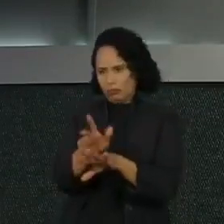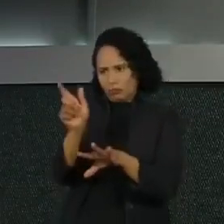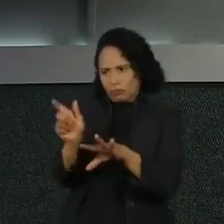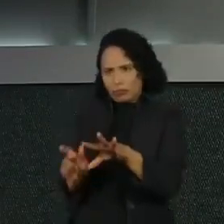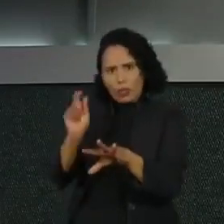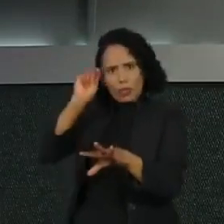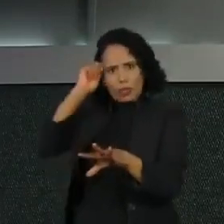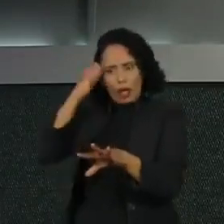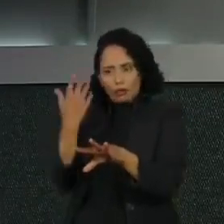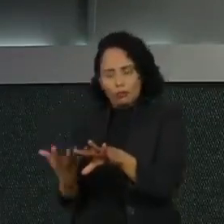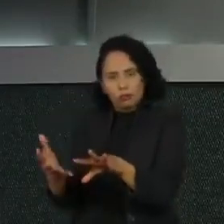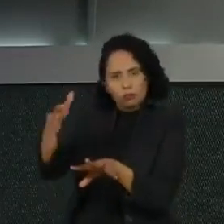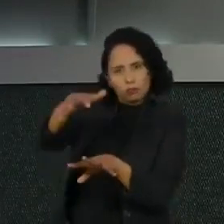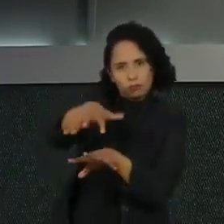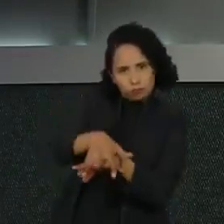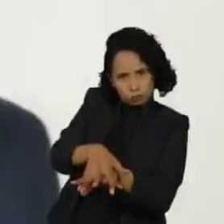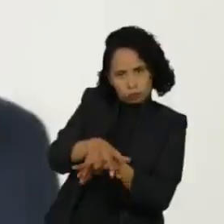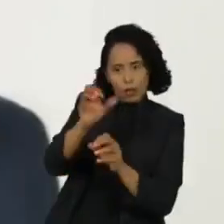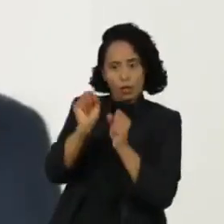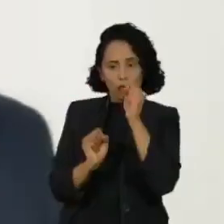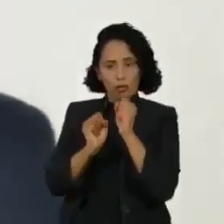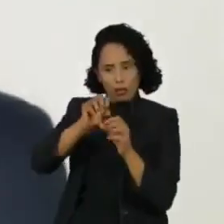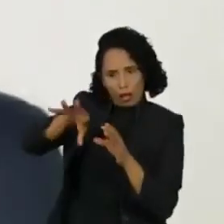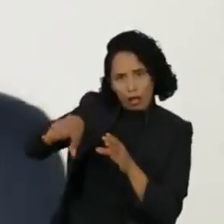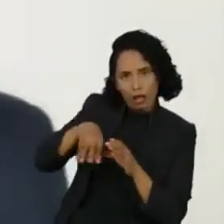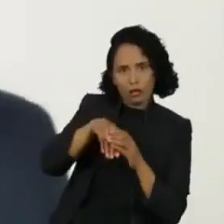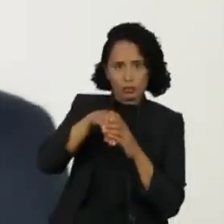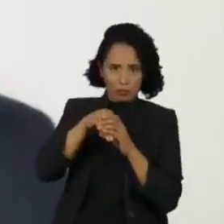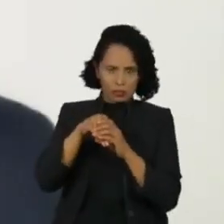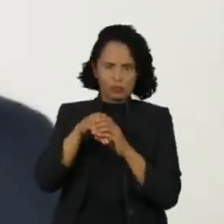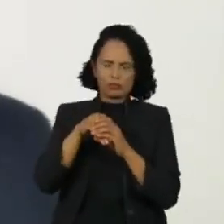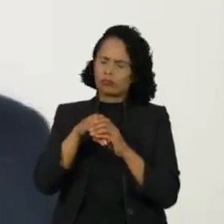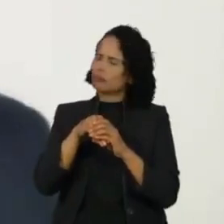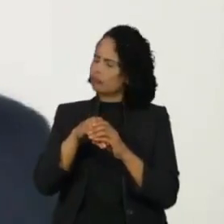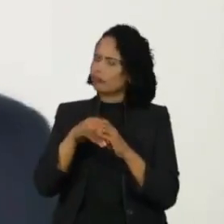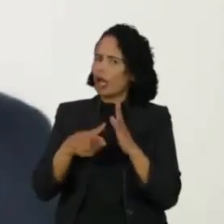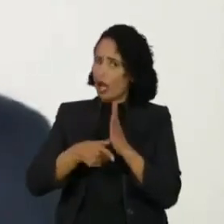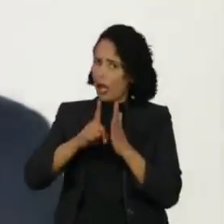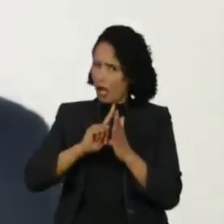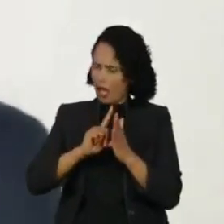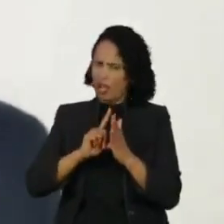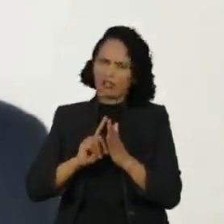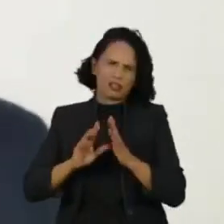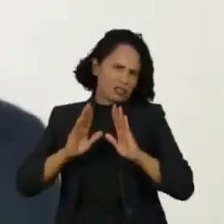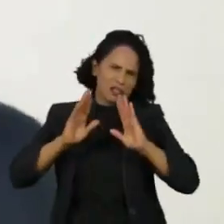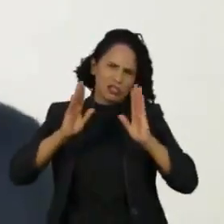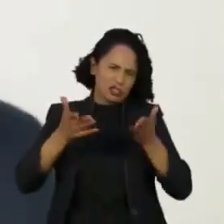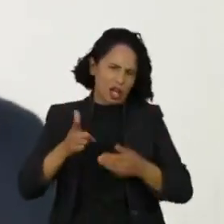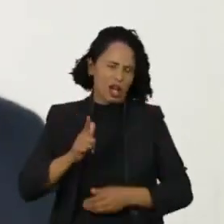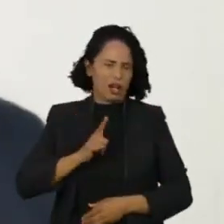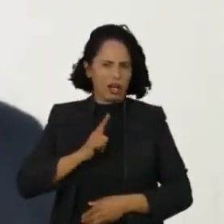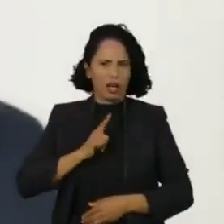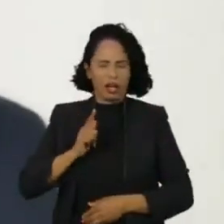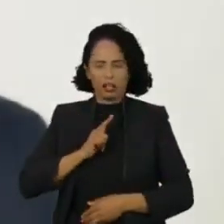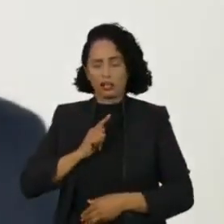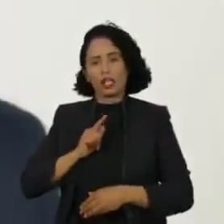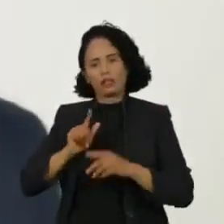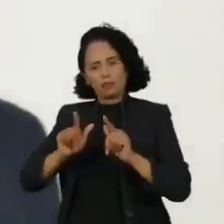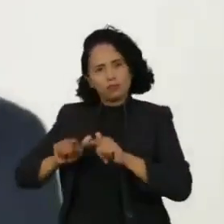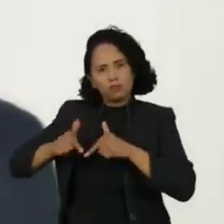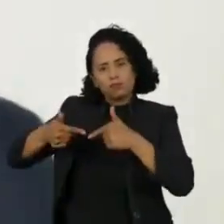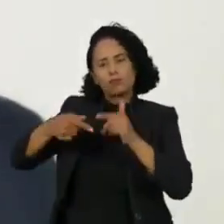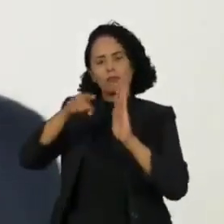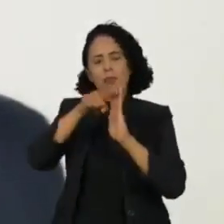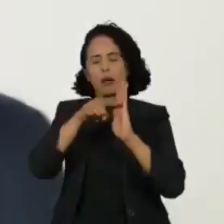dentro da estrutura empresarial. Nós já tivemos um conjunto de ações e de medidas nacionais e